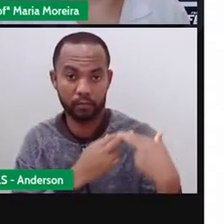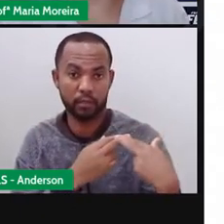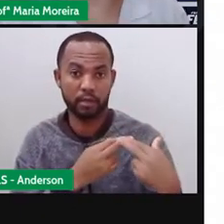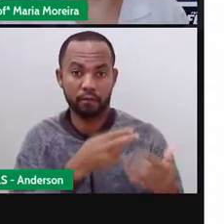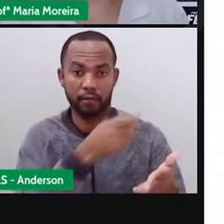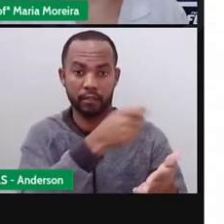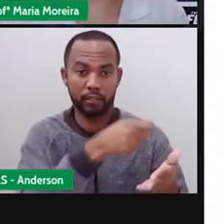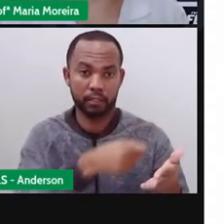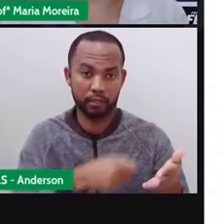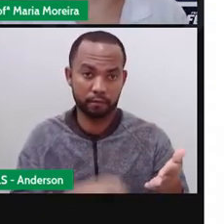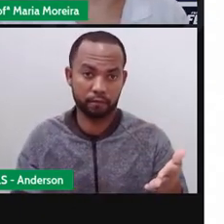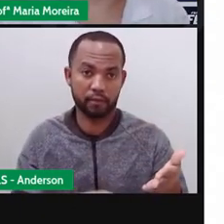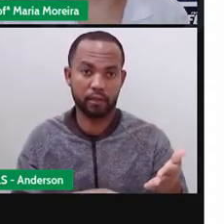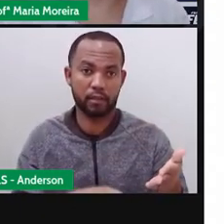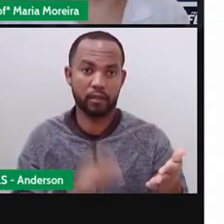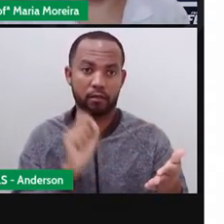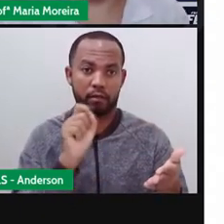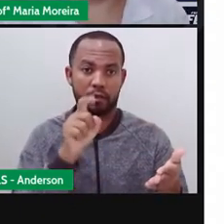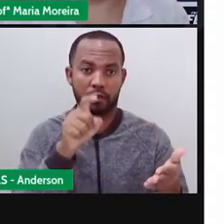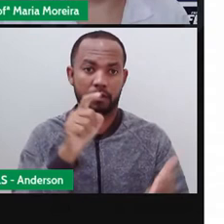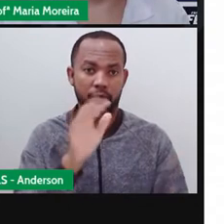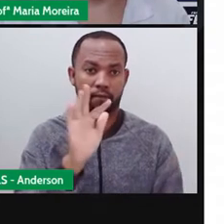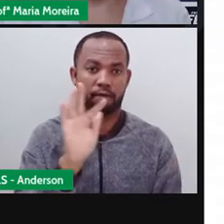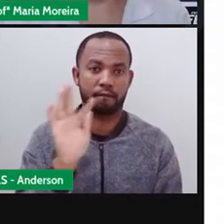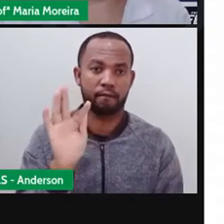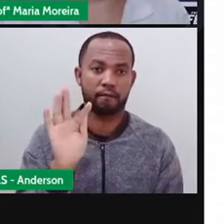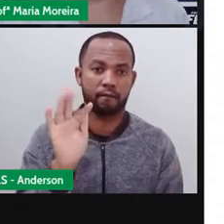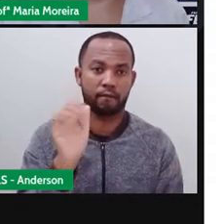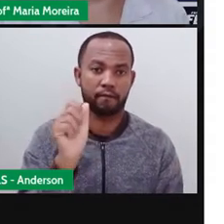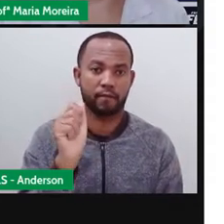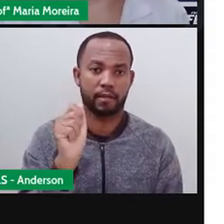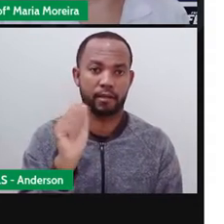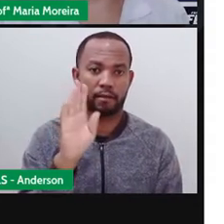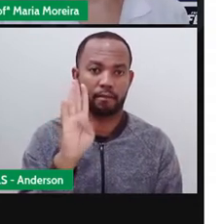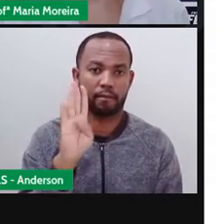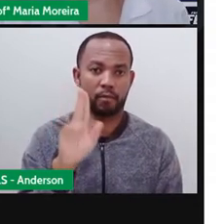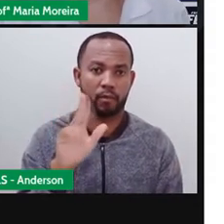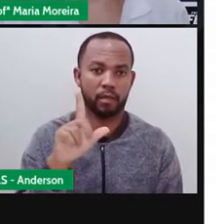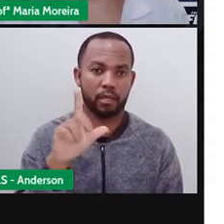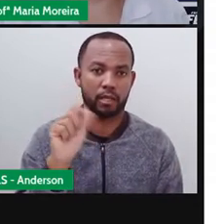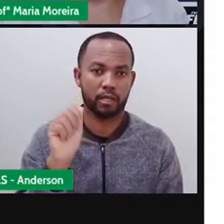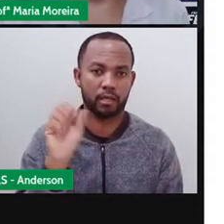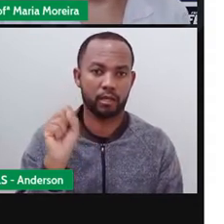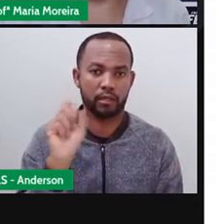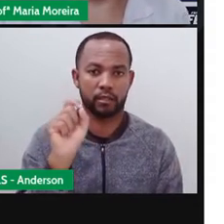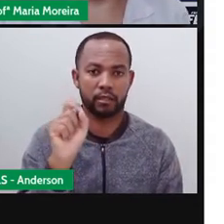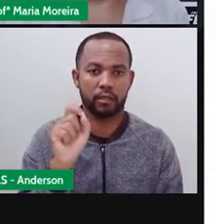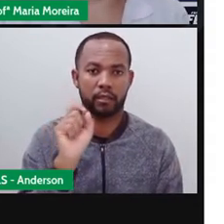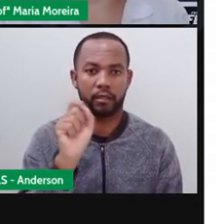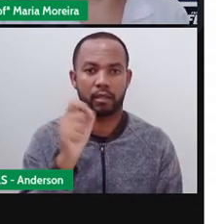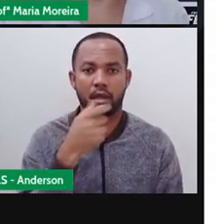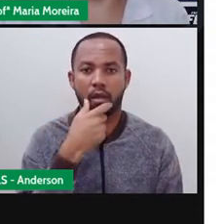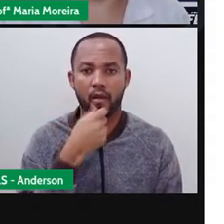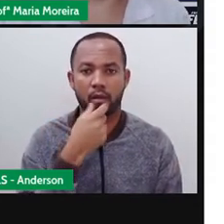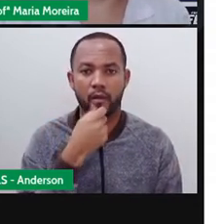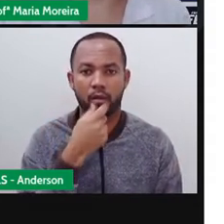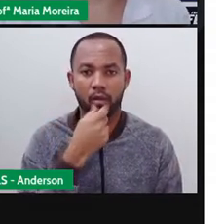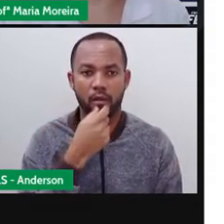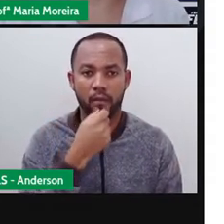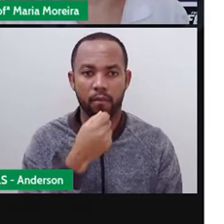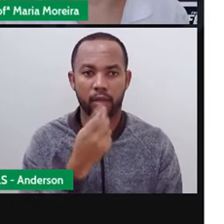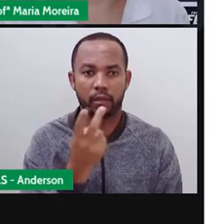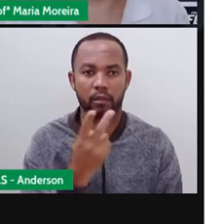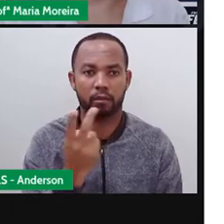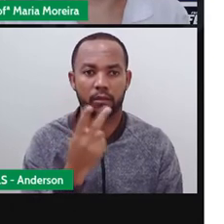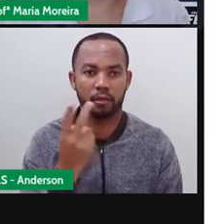Os mais conhecidos autores de fábulas são... É Sopo, né? E La Fontaine. A quem são